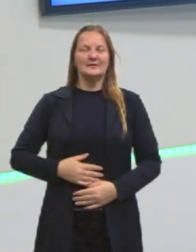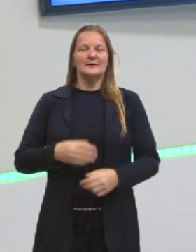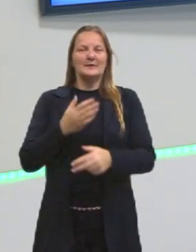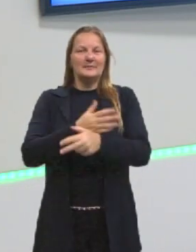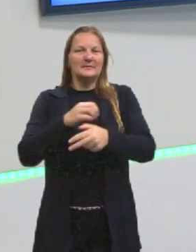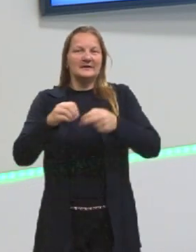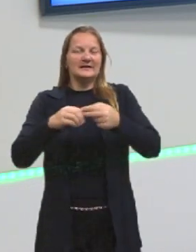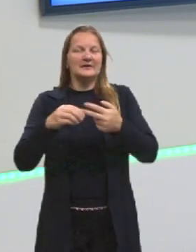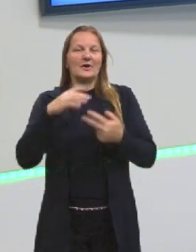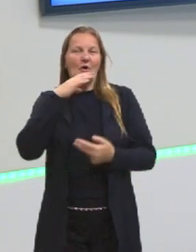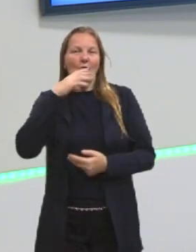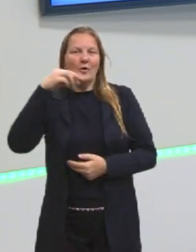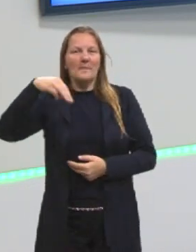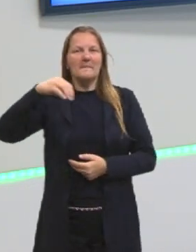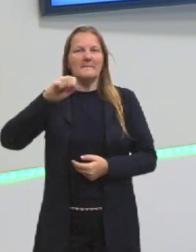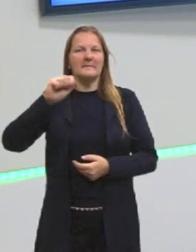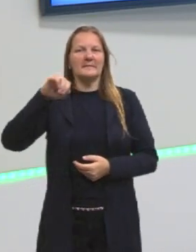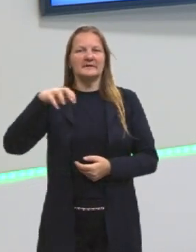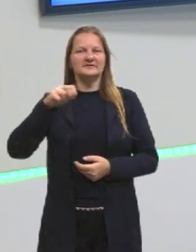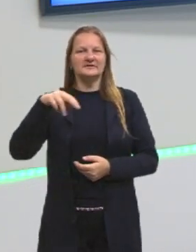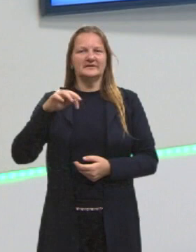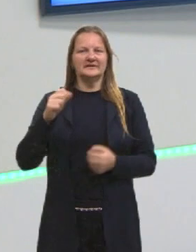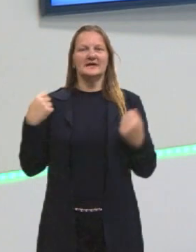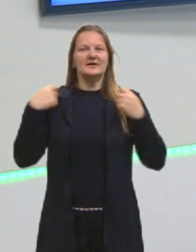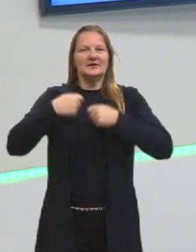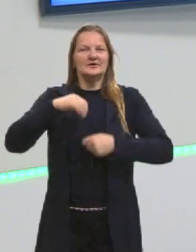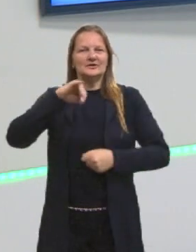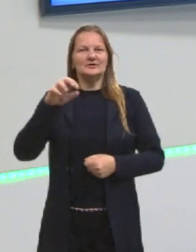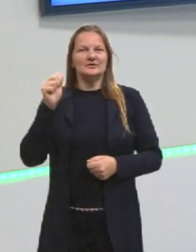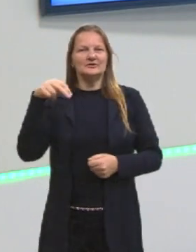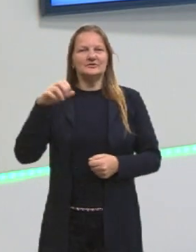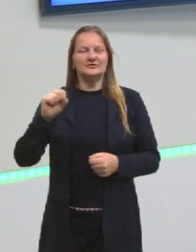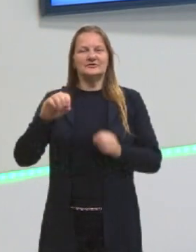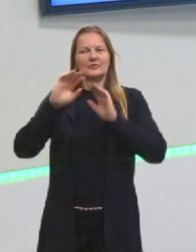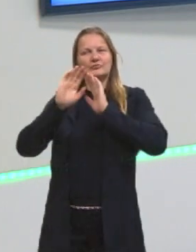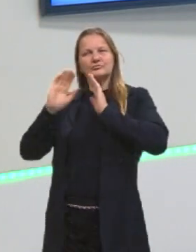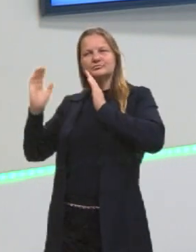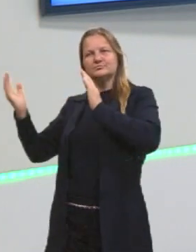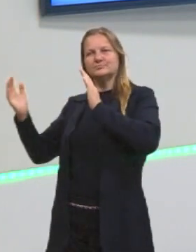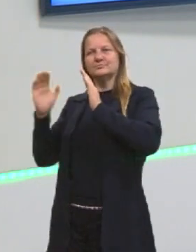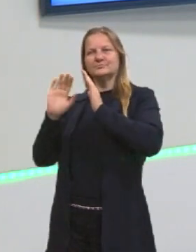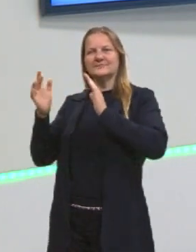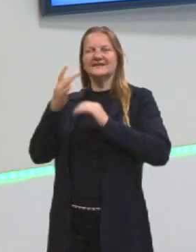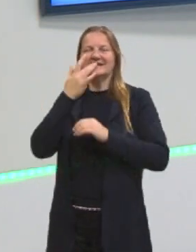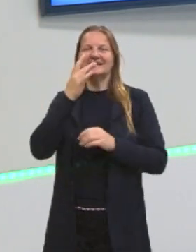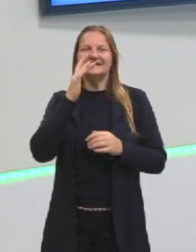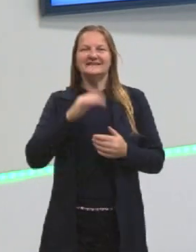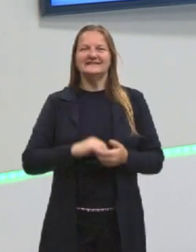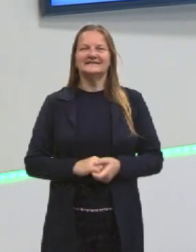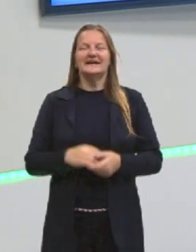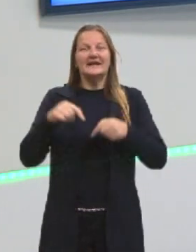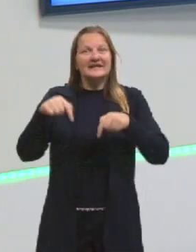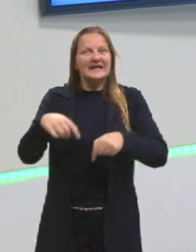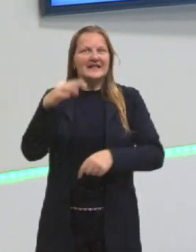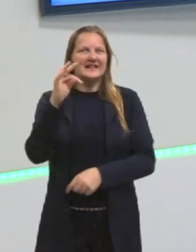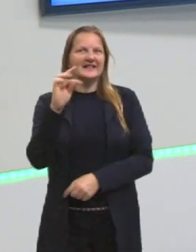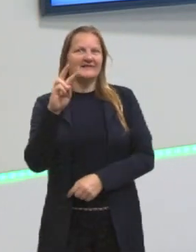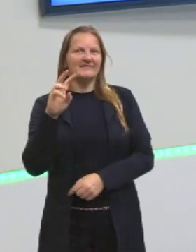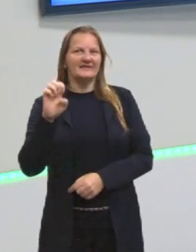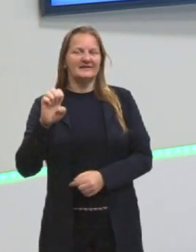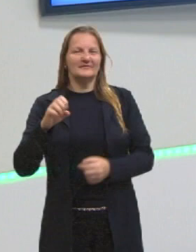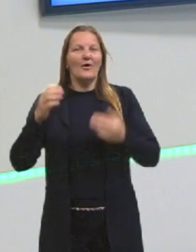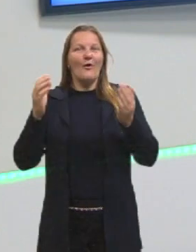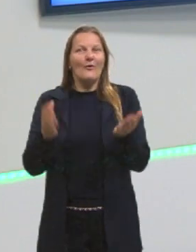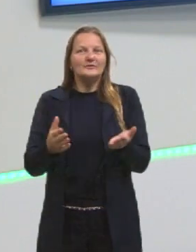na cor magenta, uma jaqueta jeans e atrás de mim o quadro branco do estúdio da TVE. E nós vamos